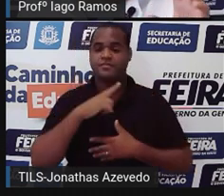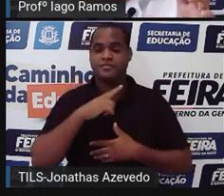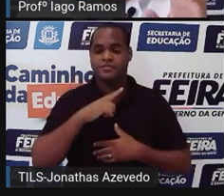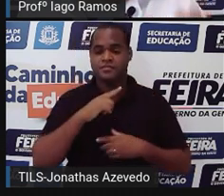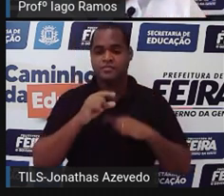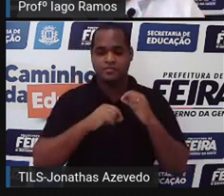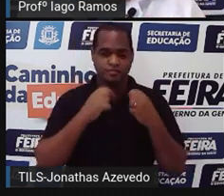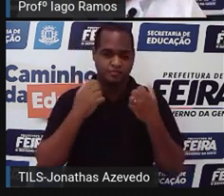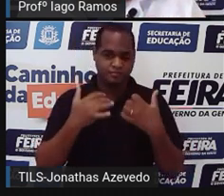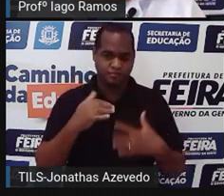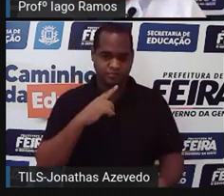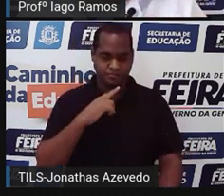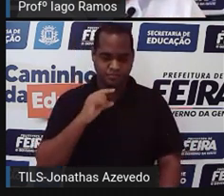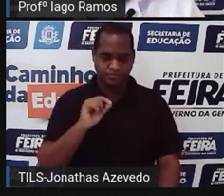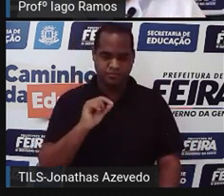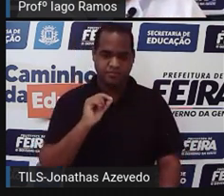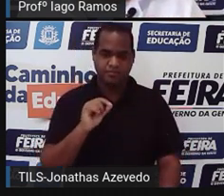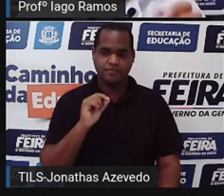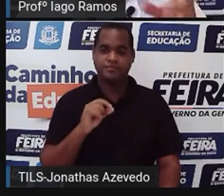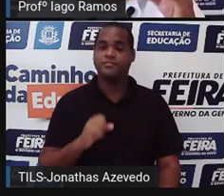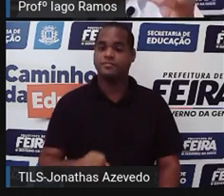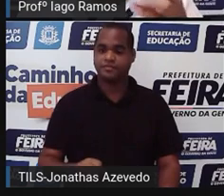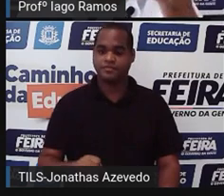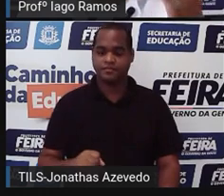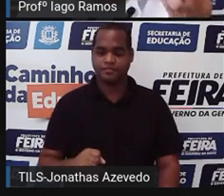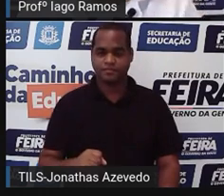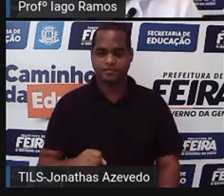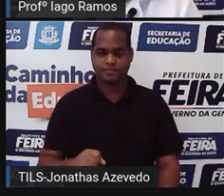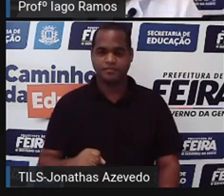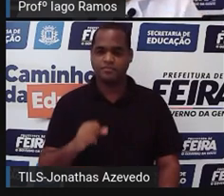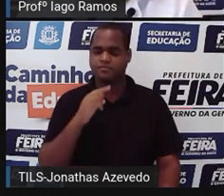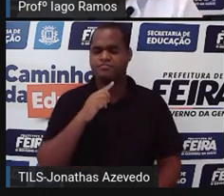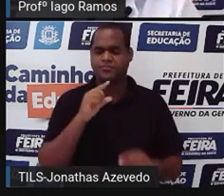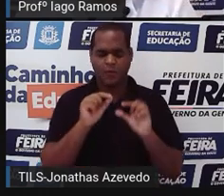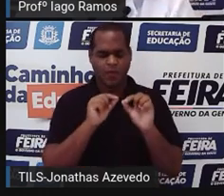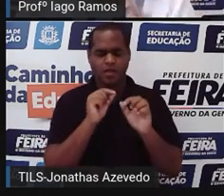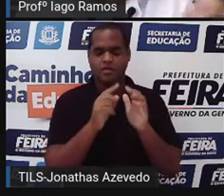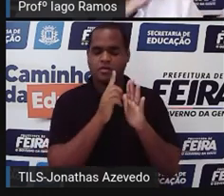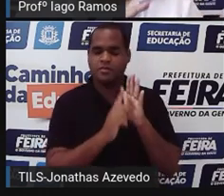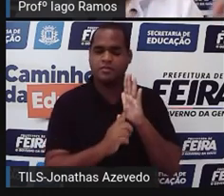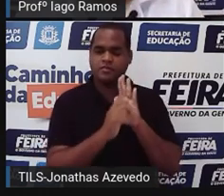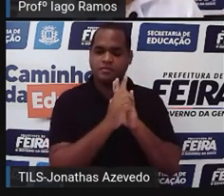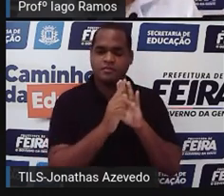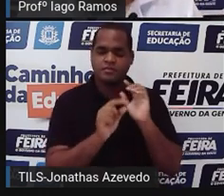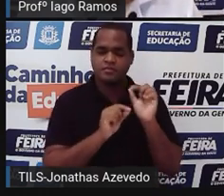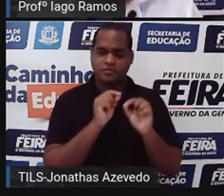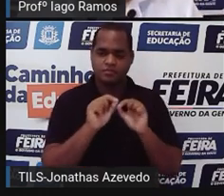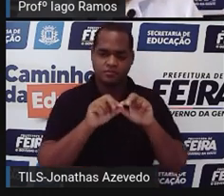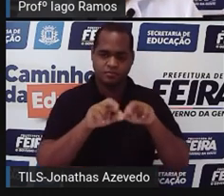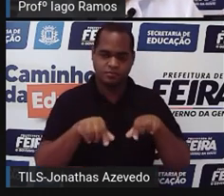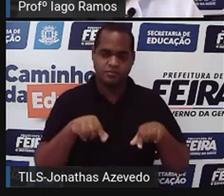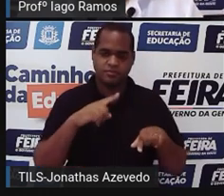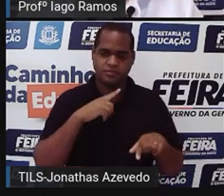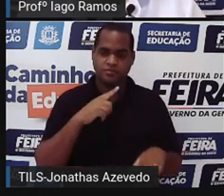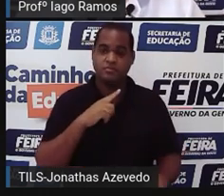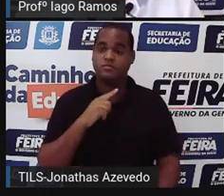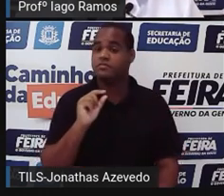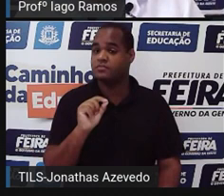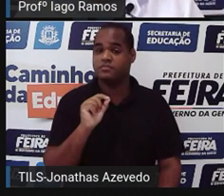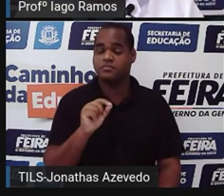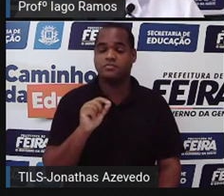vai começar por aquela primeira pergunta. Do que trata o gráfico? Aí eu vou voltar na tela do gráfico para você